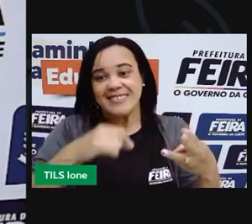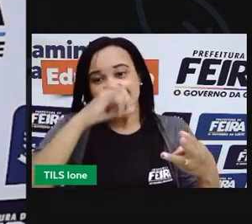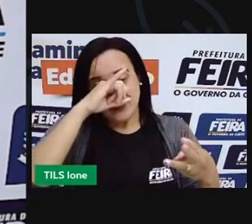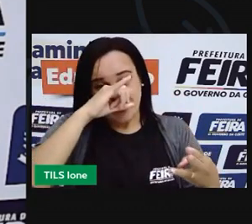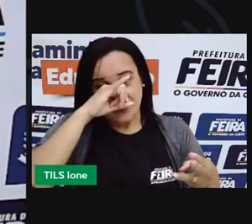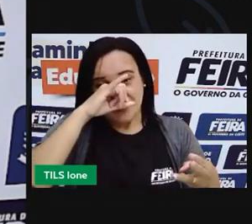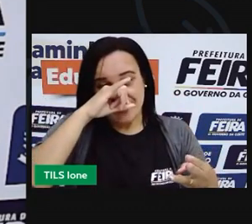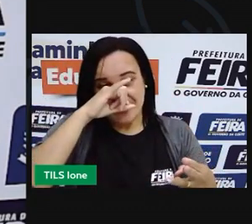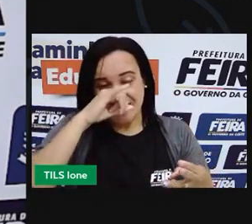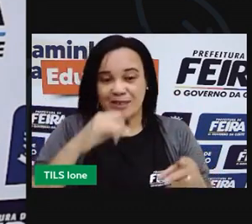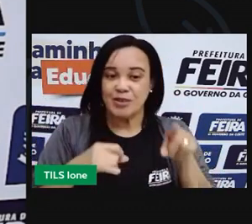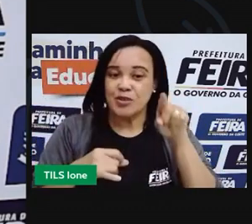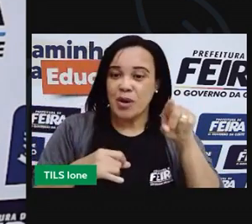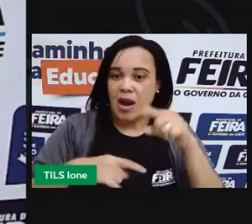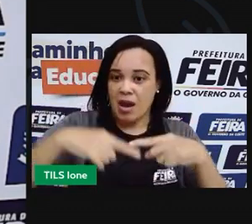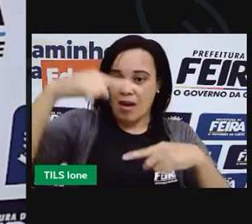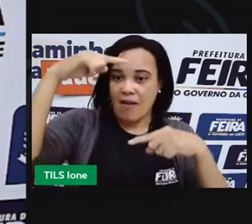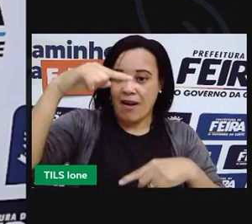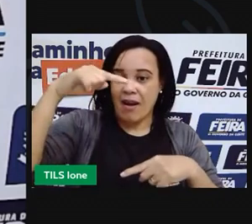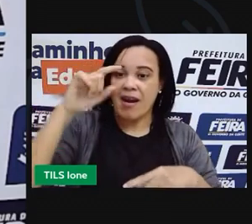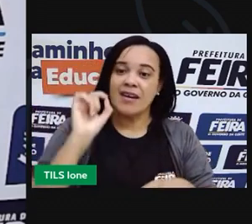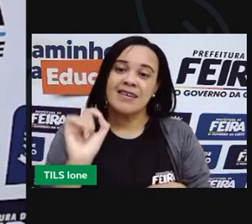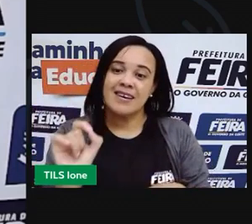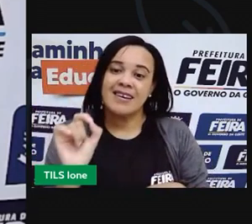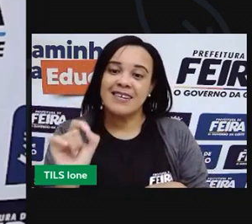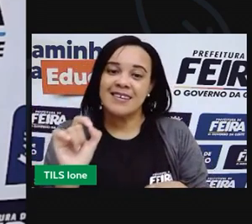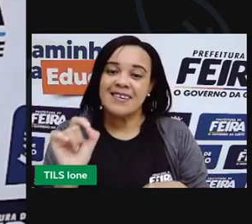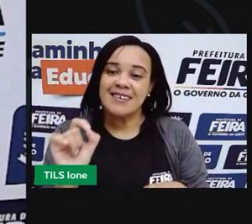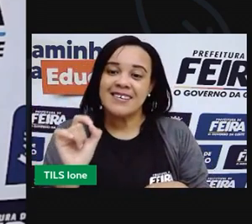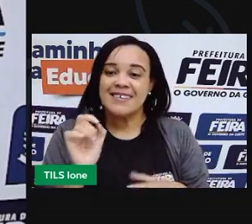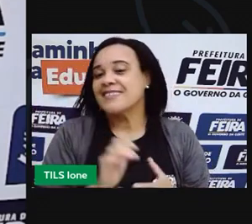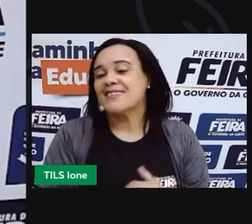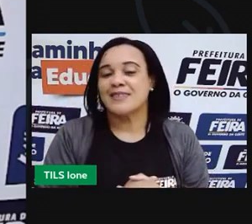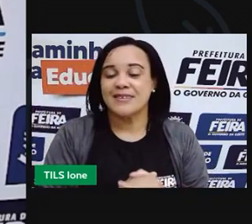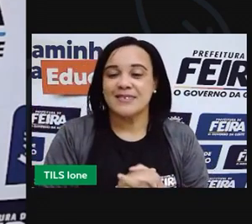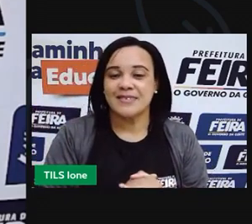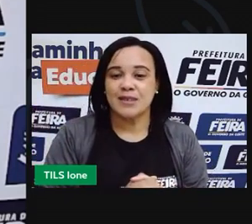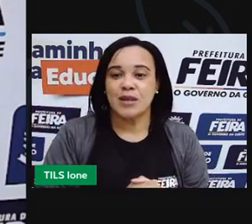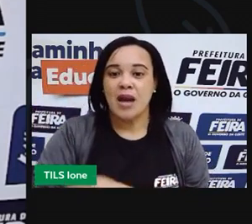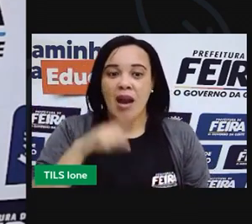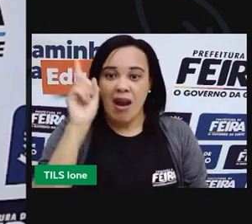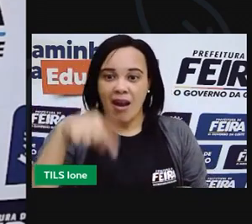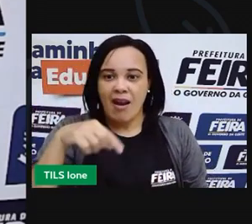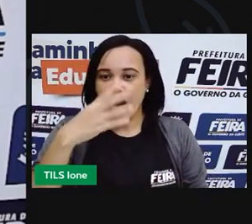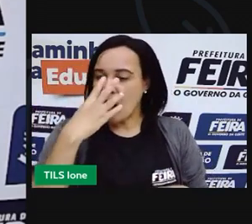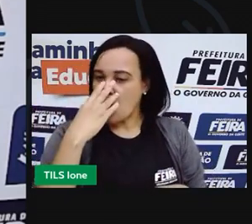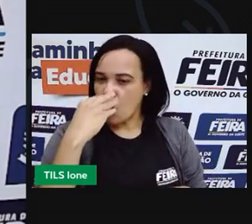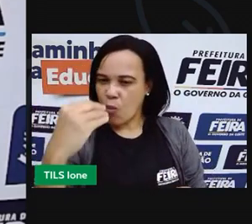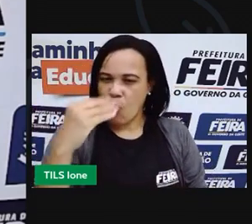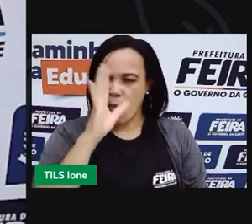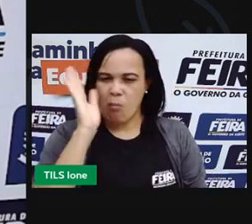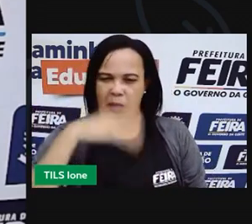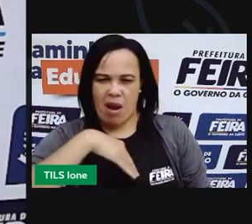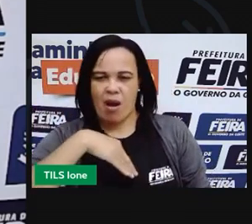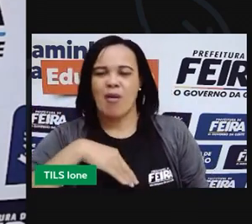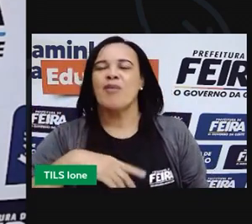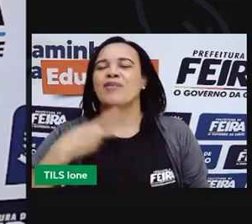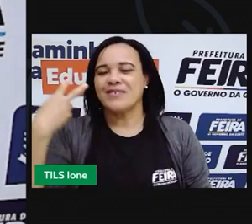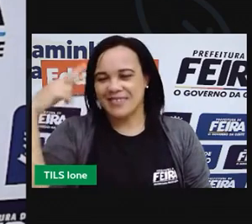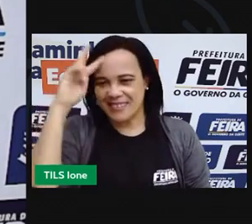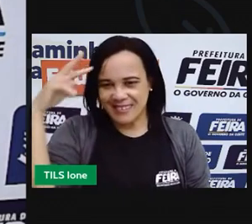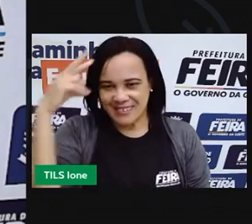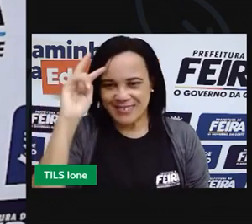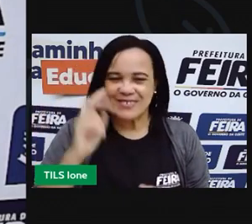rolo maior, esse rolo de papel maior, vai representar o lobo mau da história. Olha o faz de